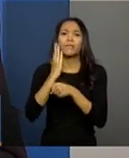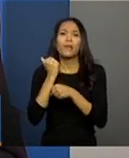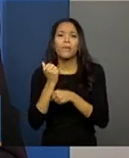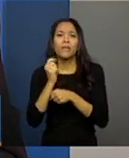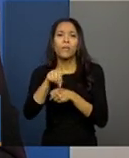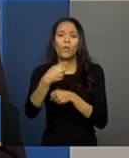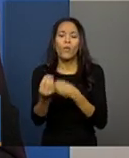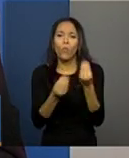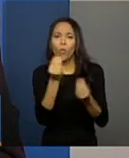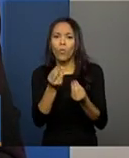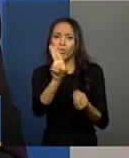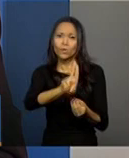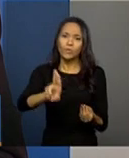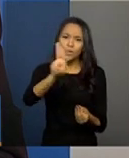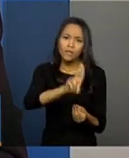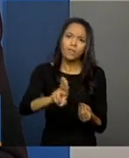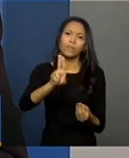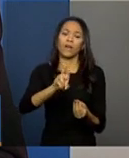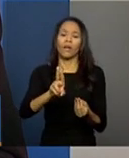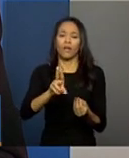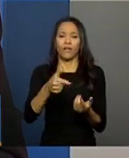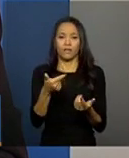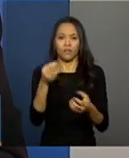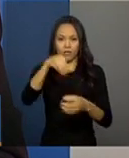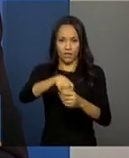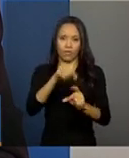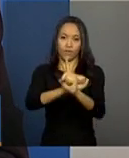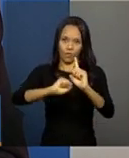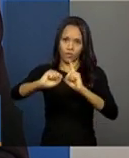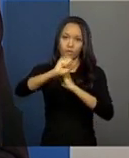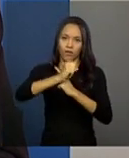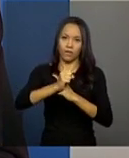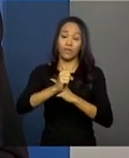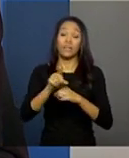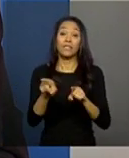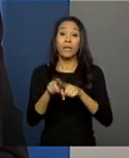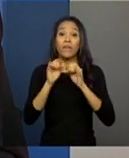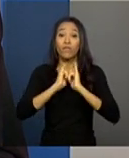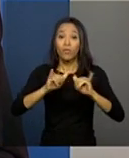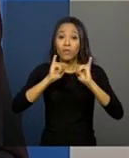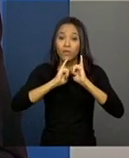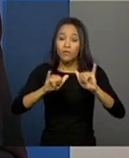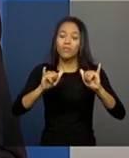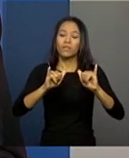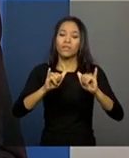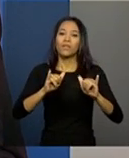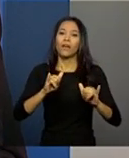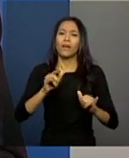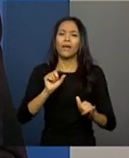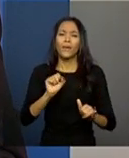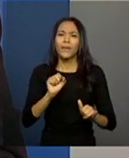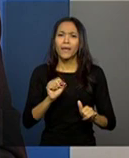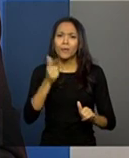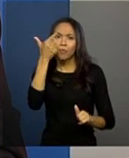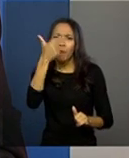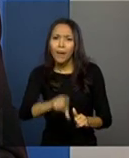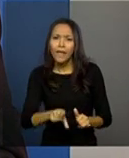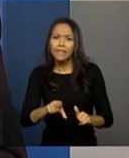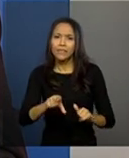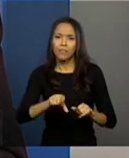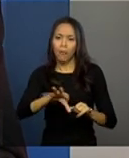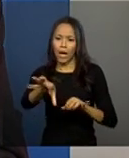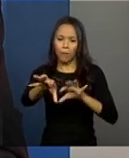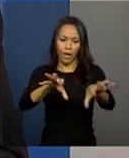a assistência social. e lembro que informação é uma coisa que quanto mais se divide,